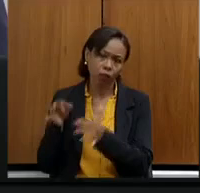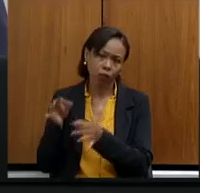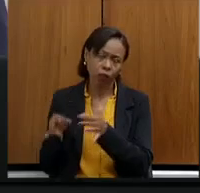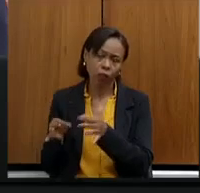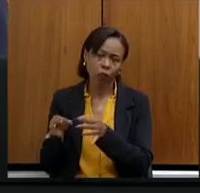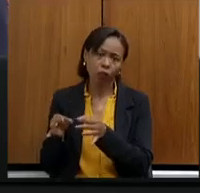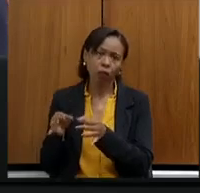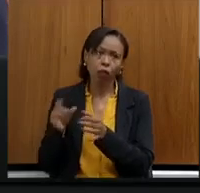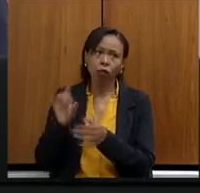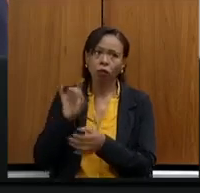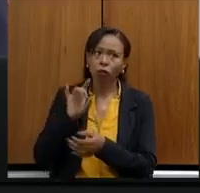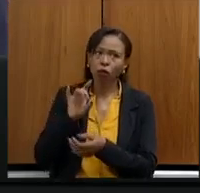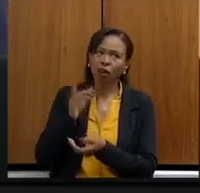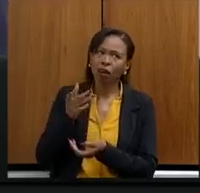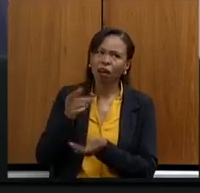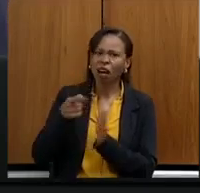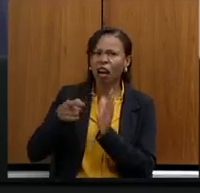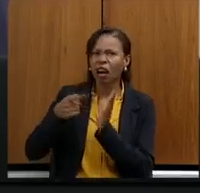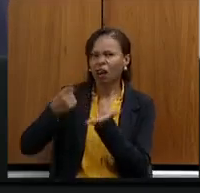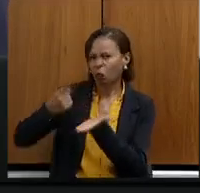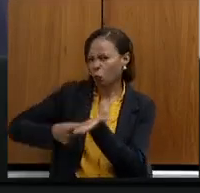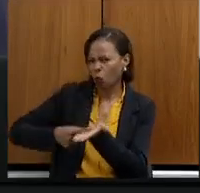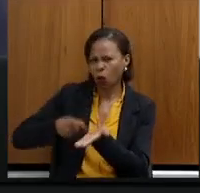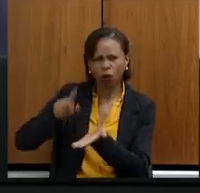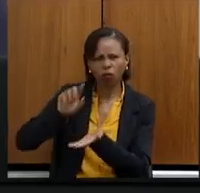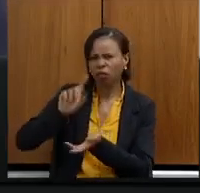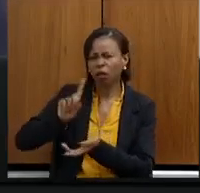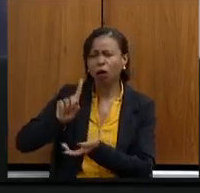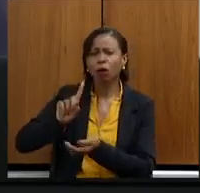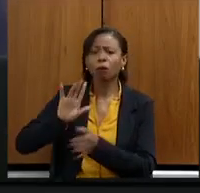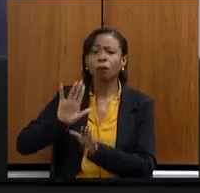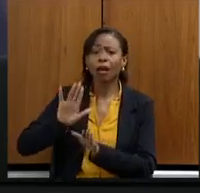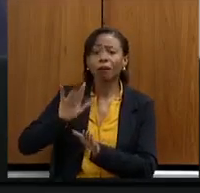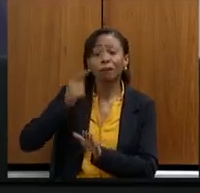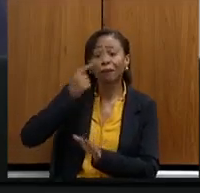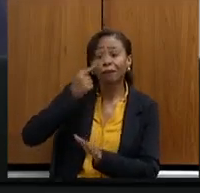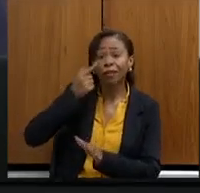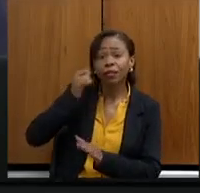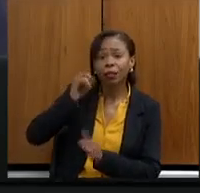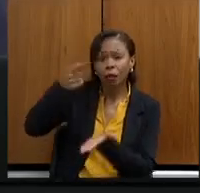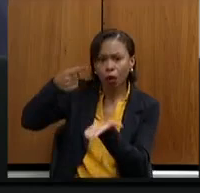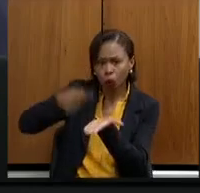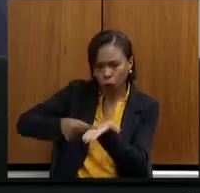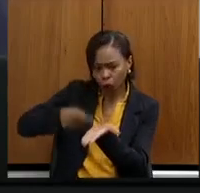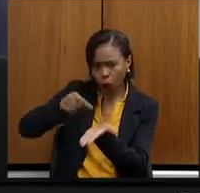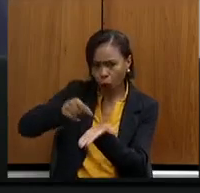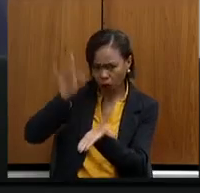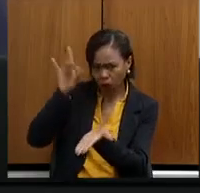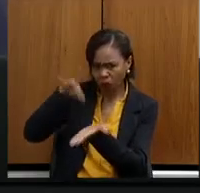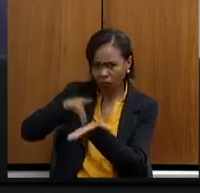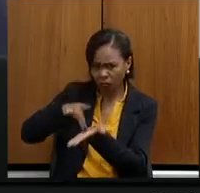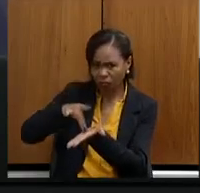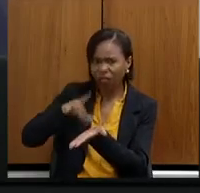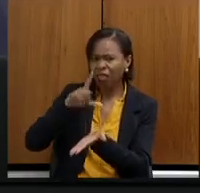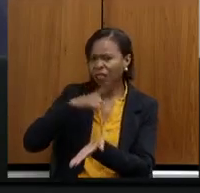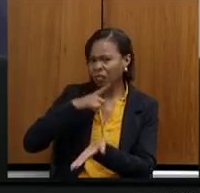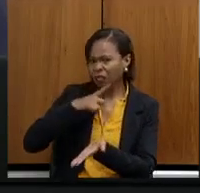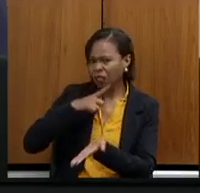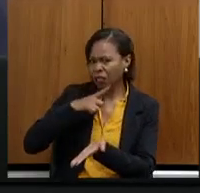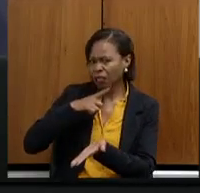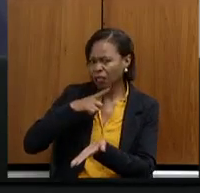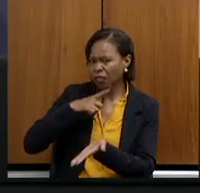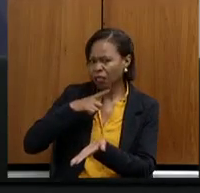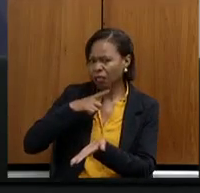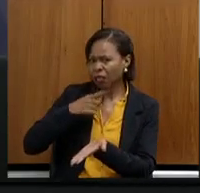relação aos acordos, não, mas para saber se o acordo que for firmado, nós temos amparo jurídico para